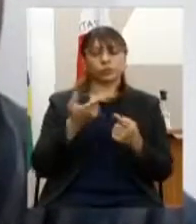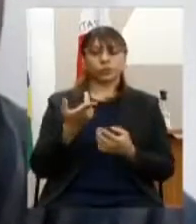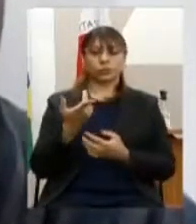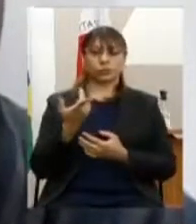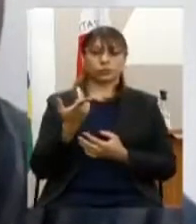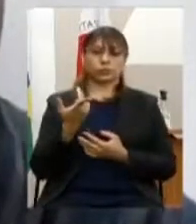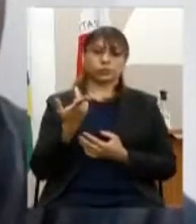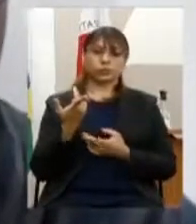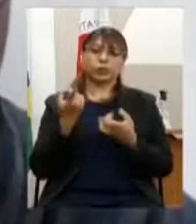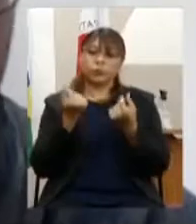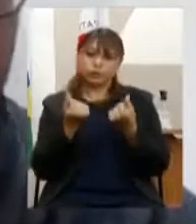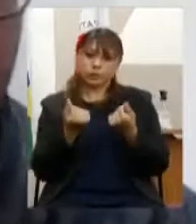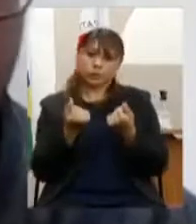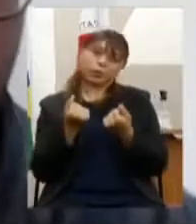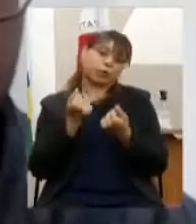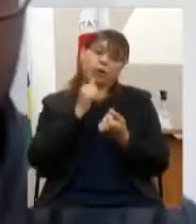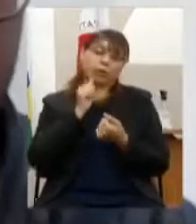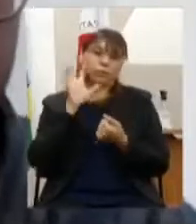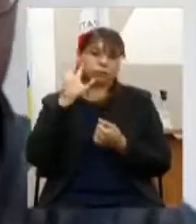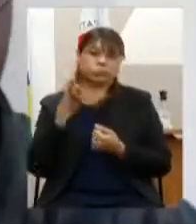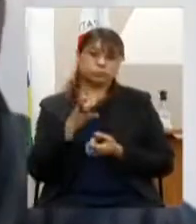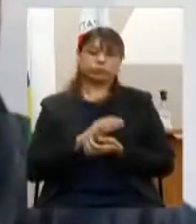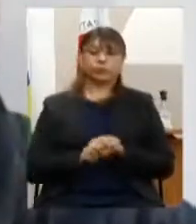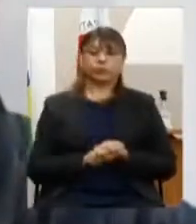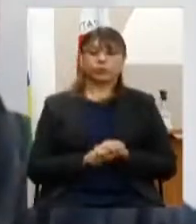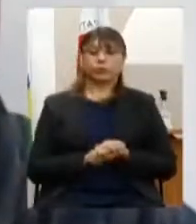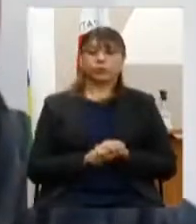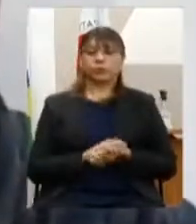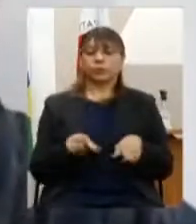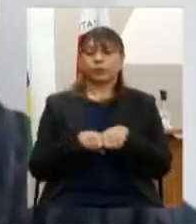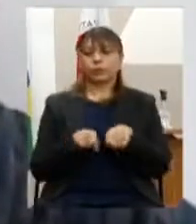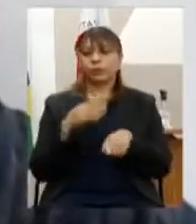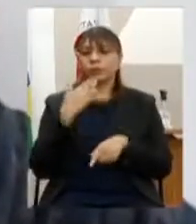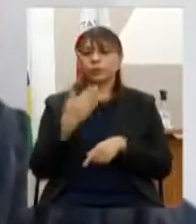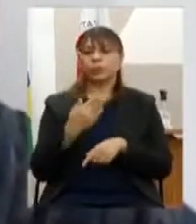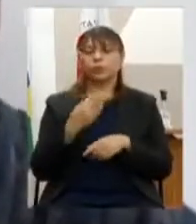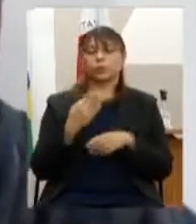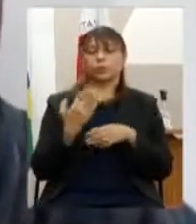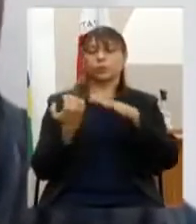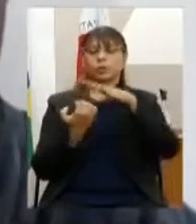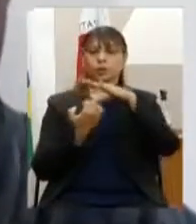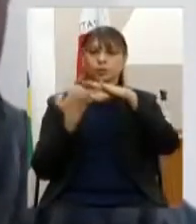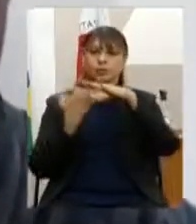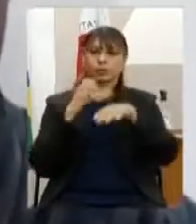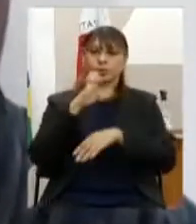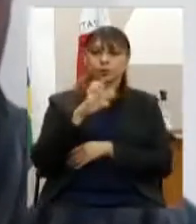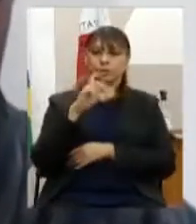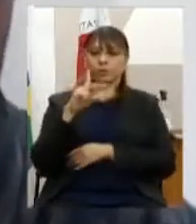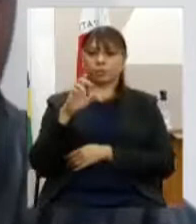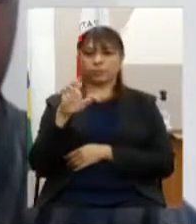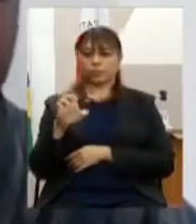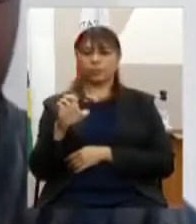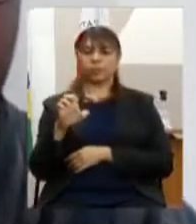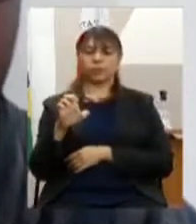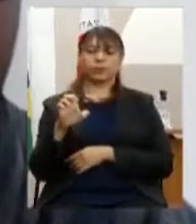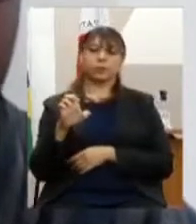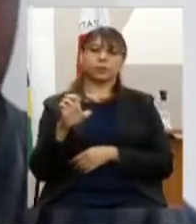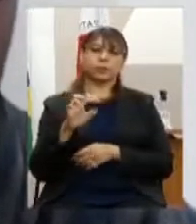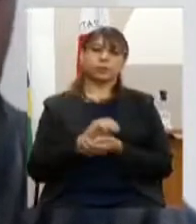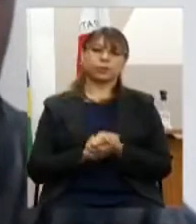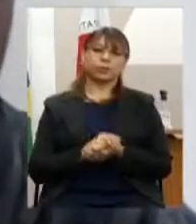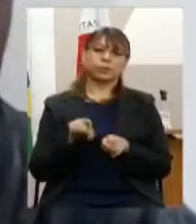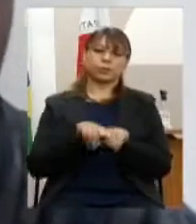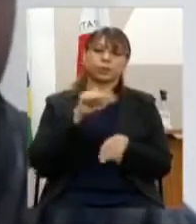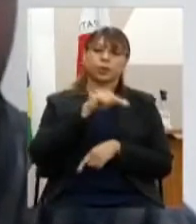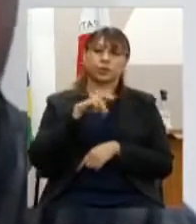definir Recomendar a Empresa de Pesquisa Energética EPE a Agência Nacional de Energia Elétrica ANEL